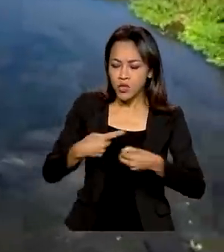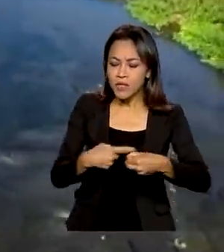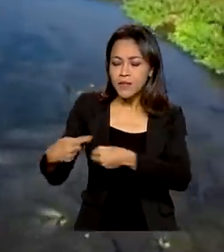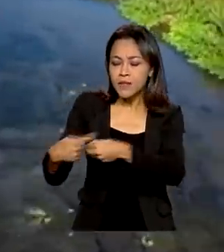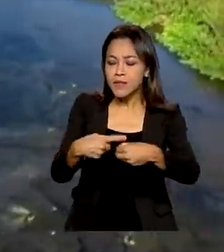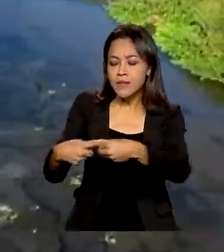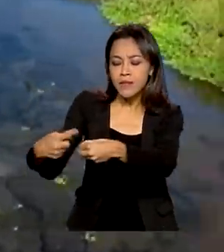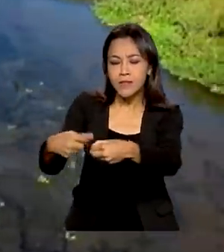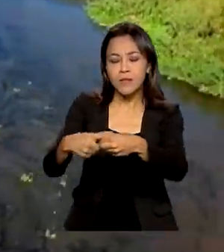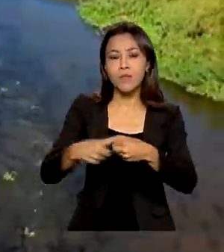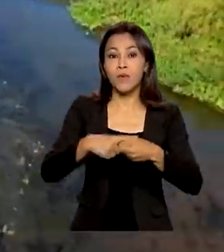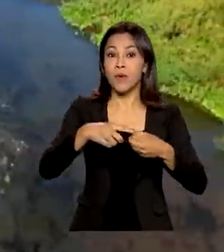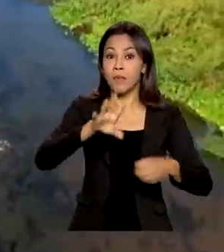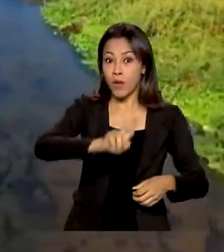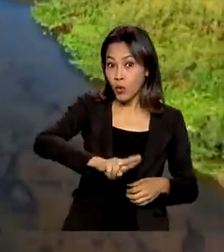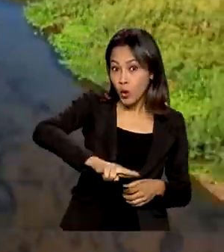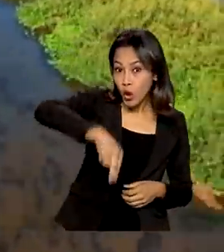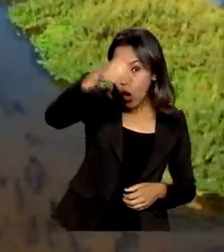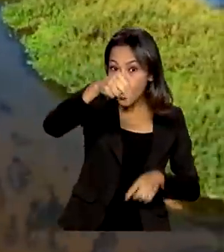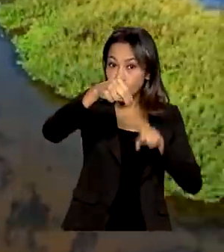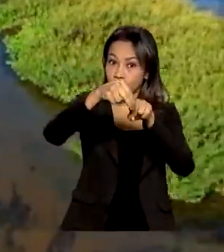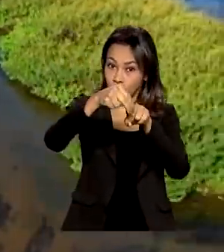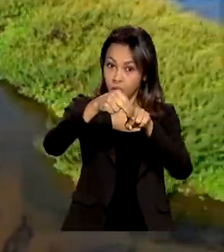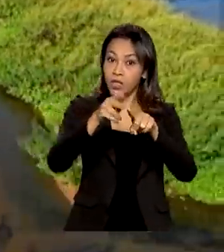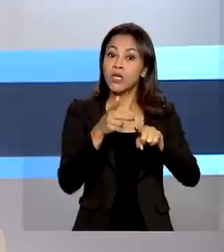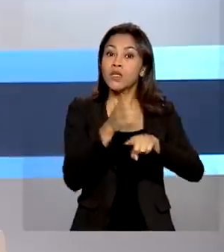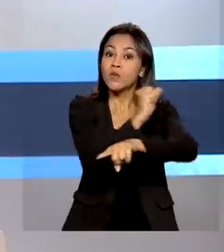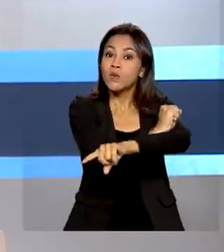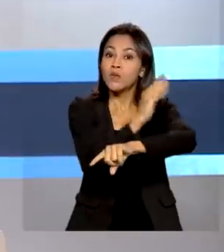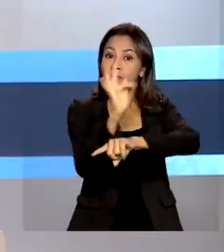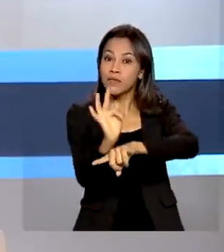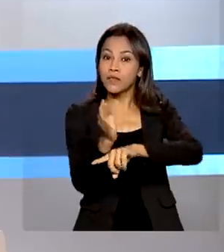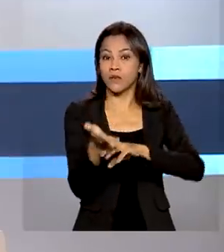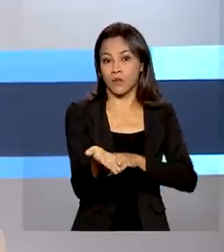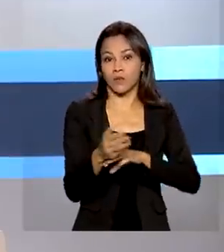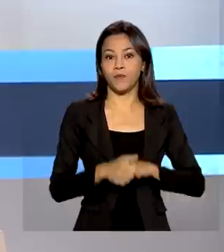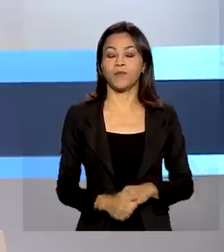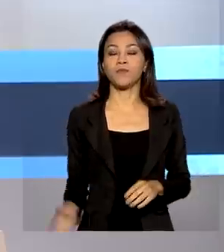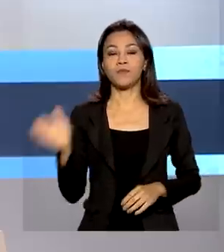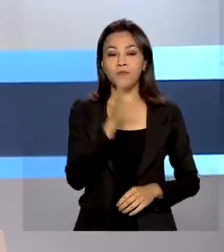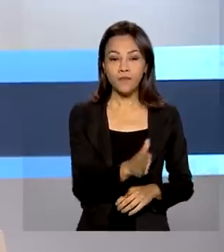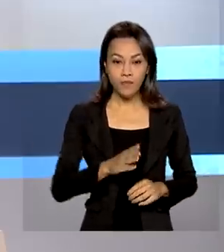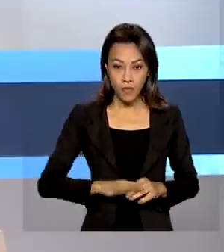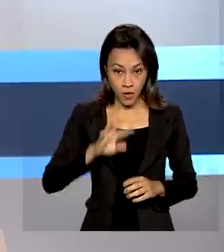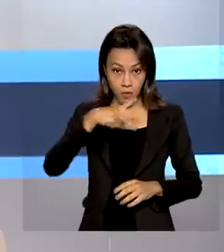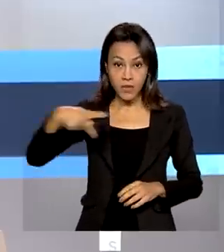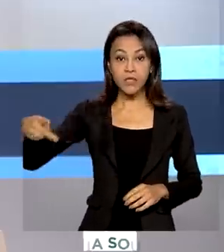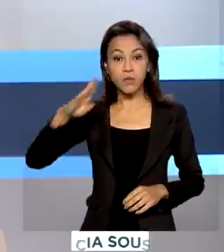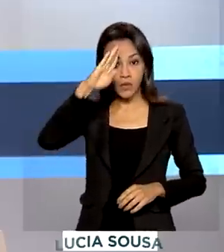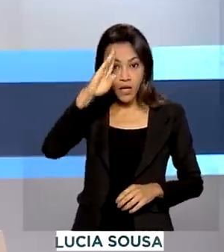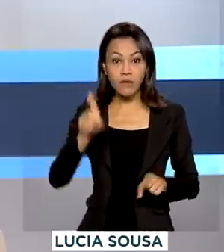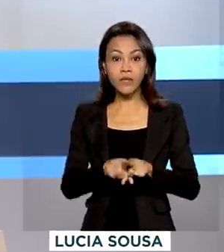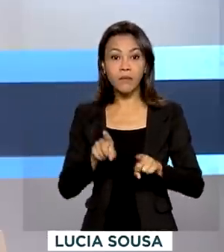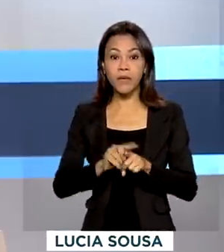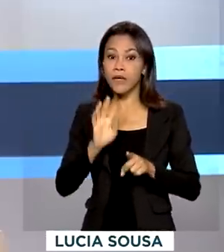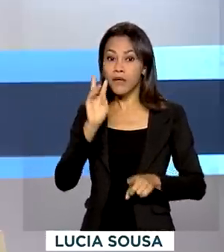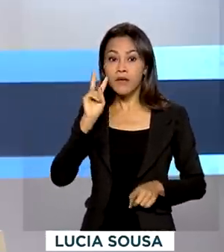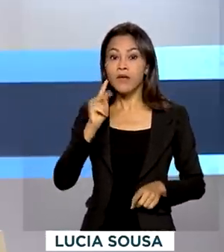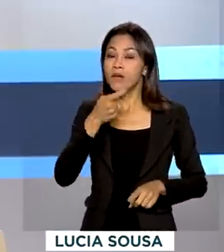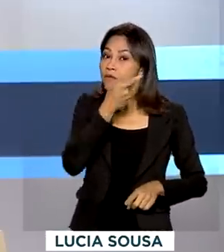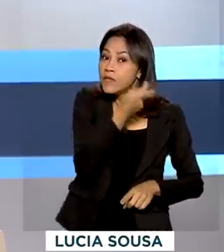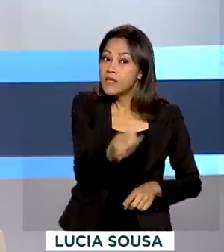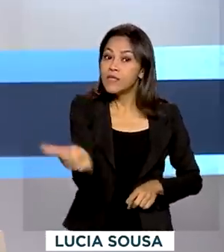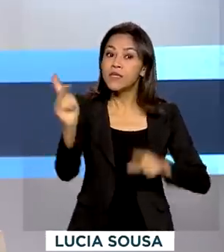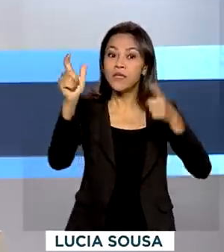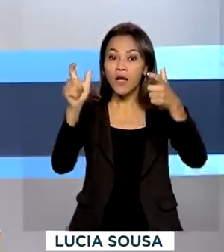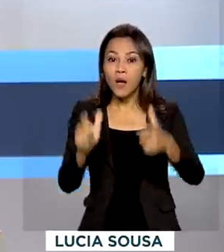da região pelo eixo norte da integração do Rio São Francisco. O presidente Jair Bolsonaro também visita em Jucurutu, no